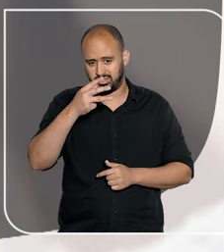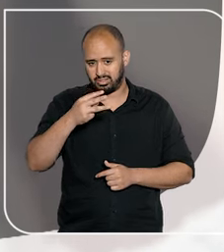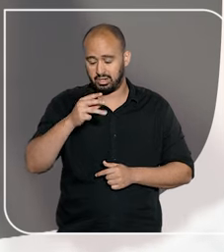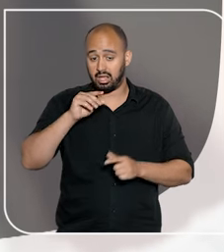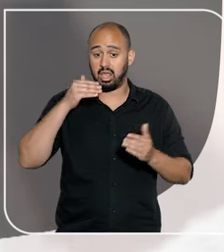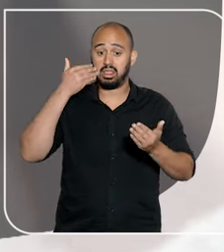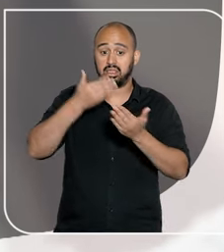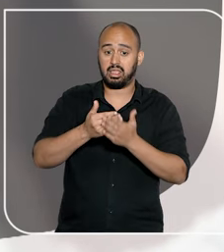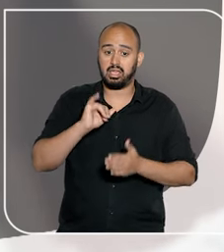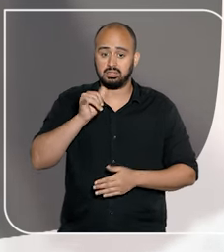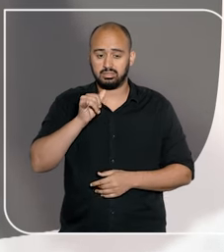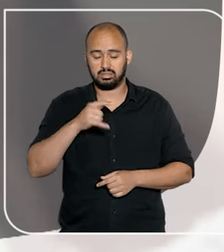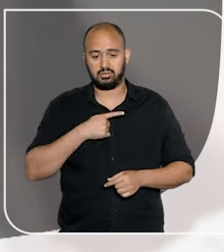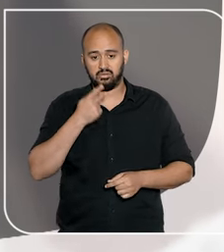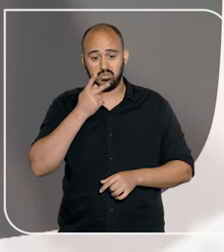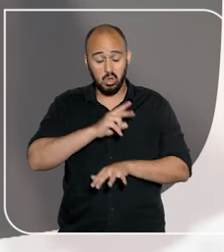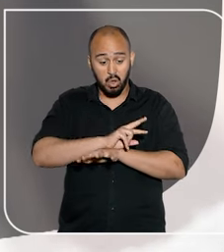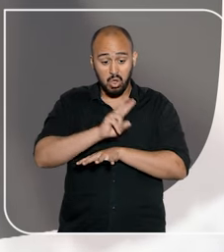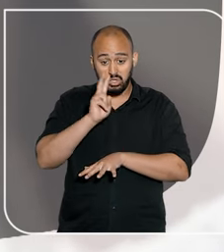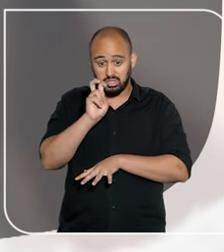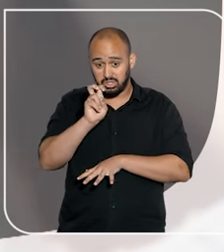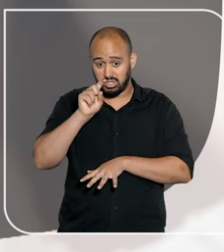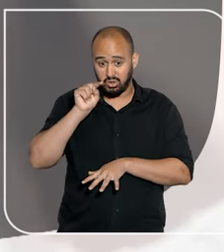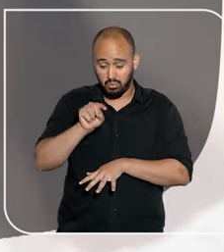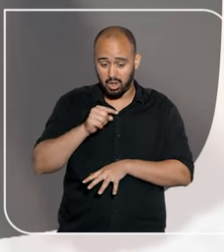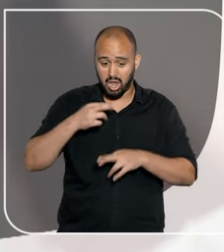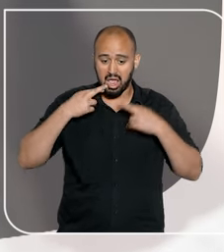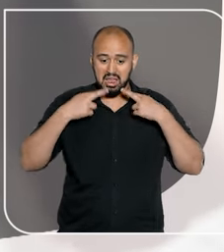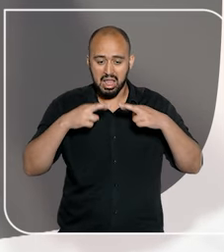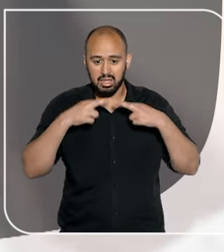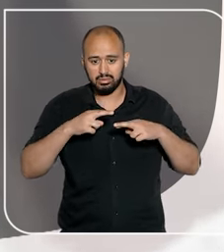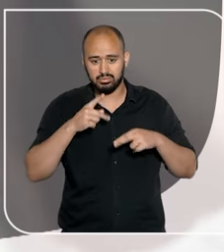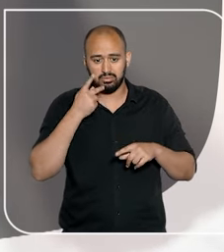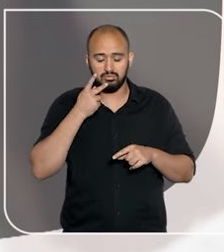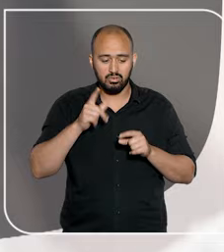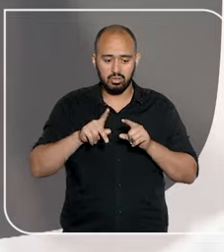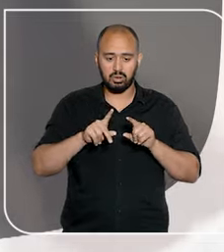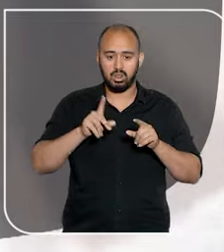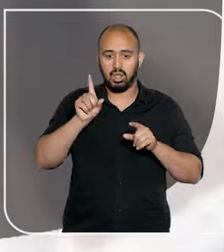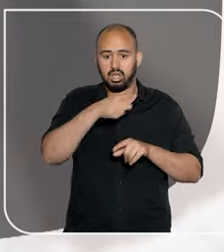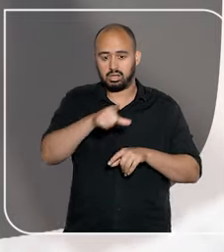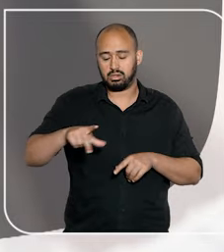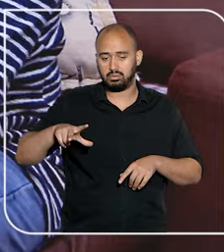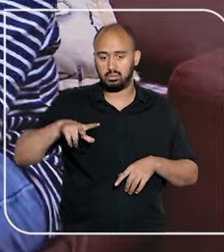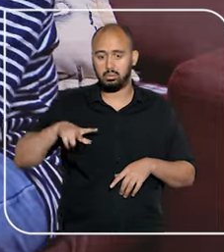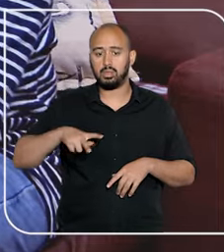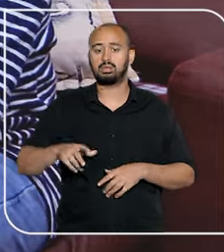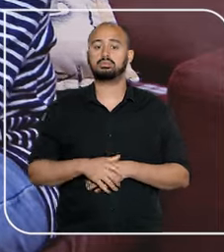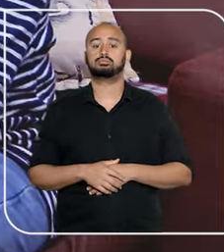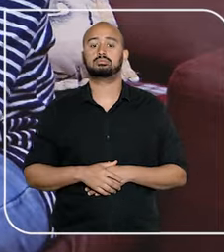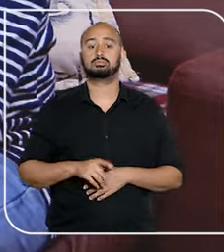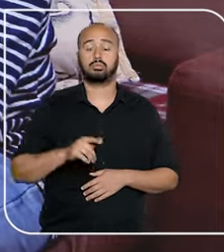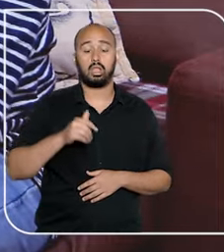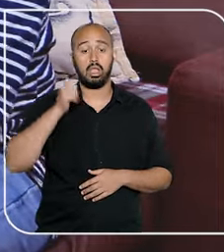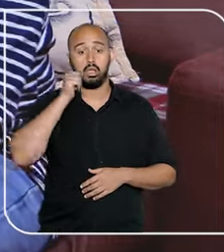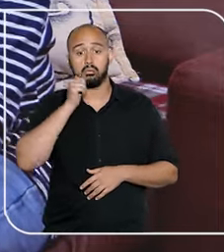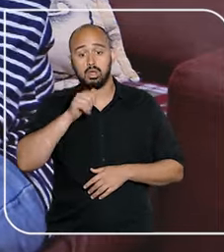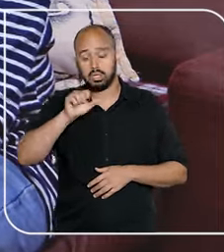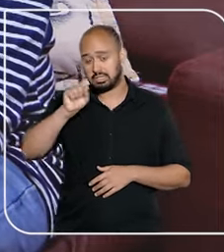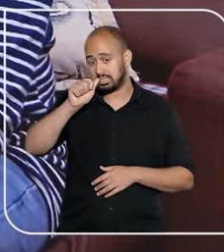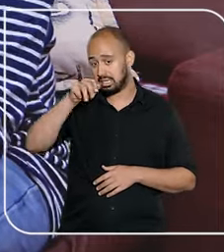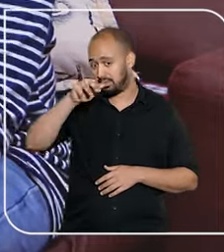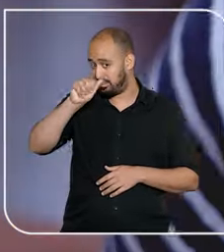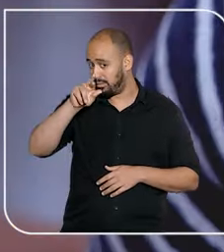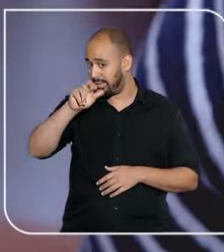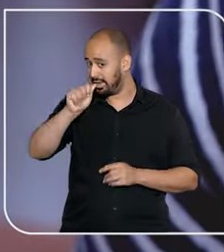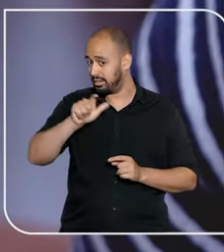mil reclamações de usuários foram feitas após cancelamentos unilaterais de planos de saúde. A Samara tem dois filhos